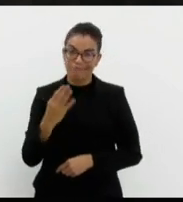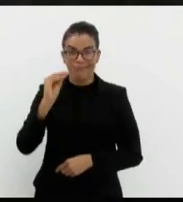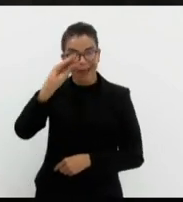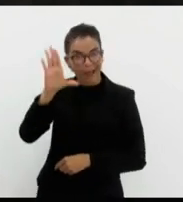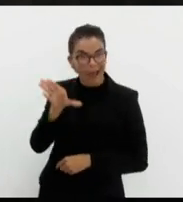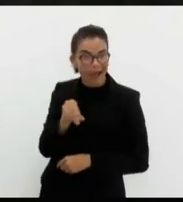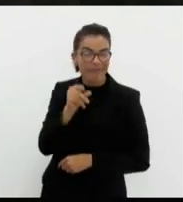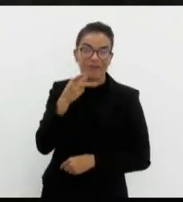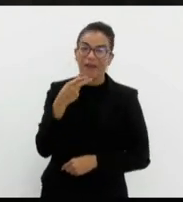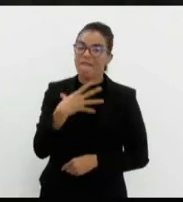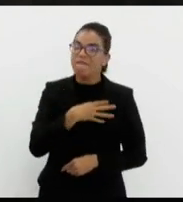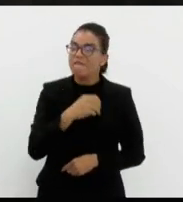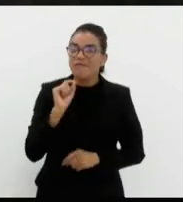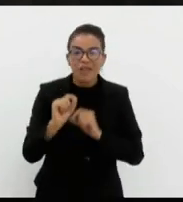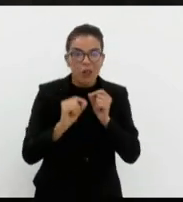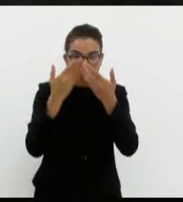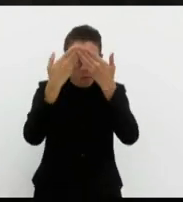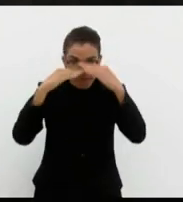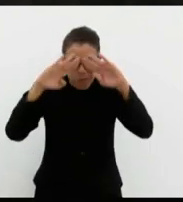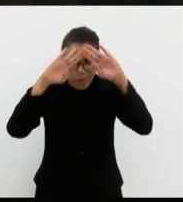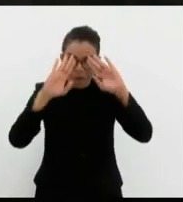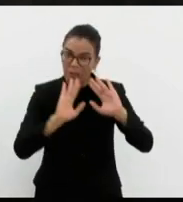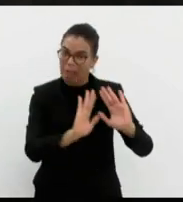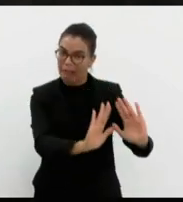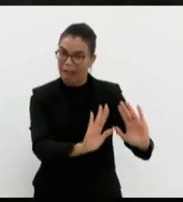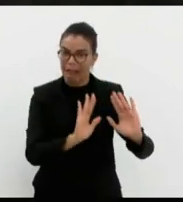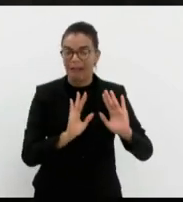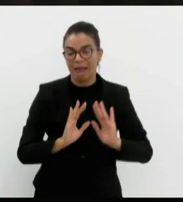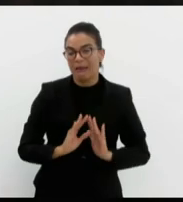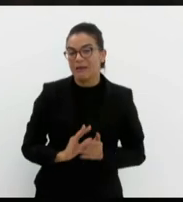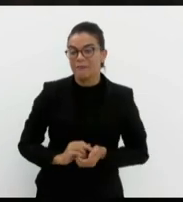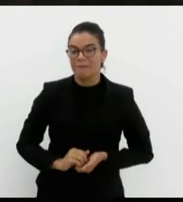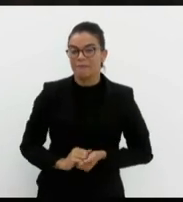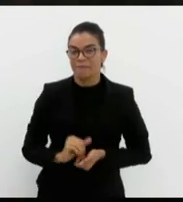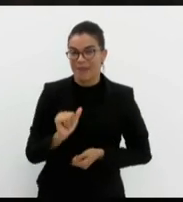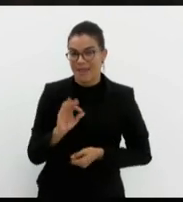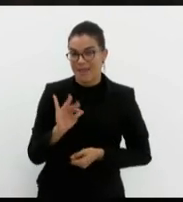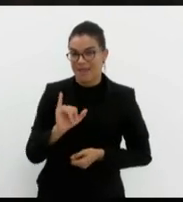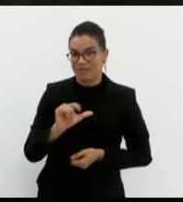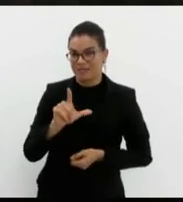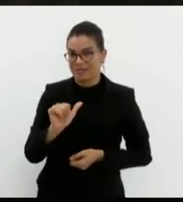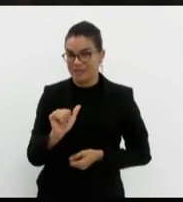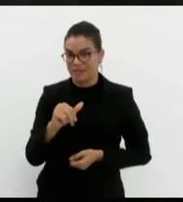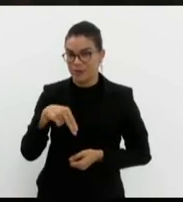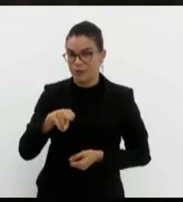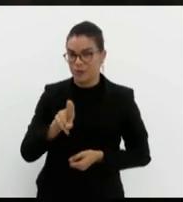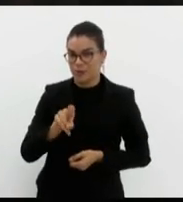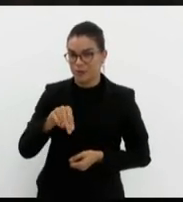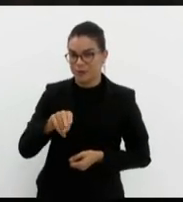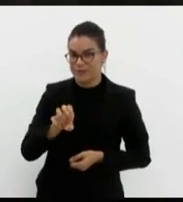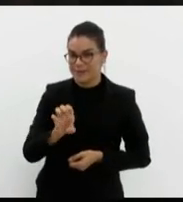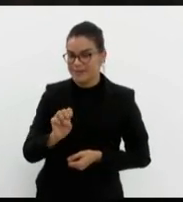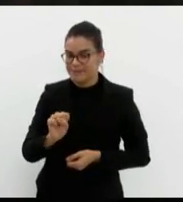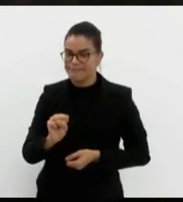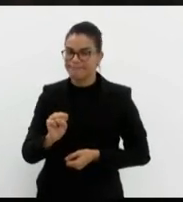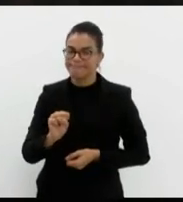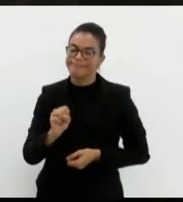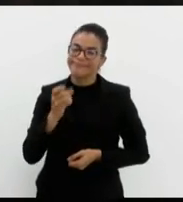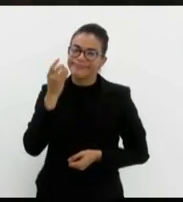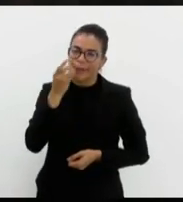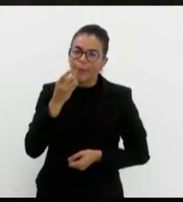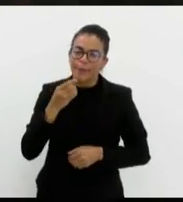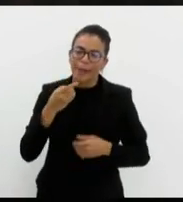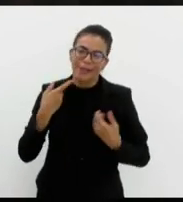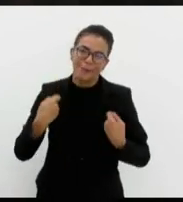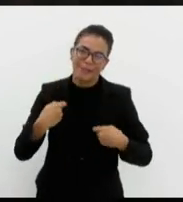esqueceu, deputado Atila Nunes. Deputado, eu precisaria, mais de